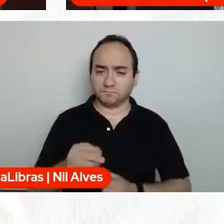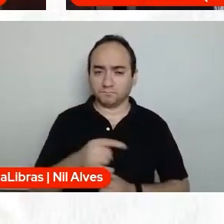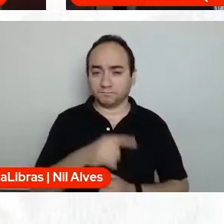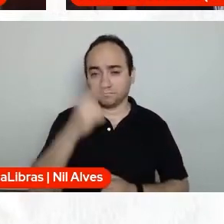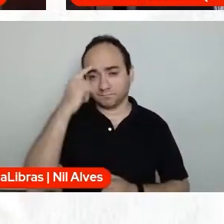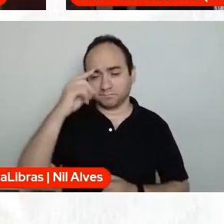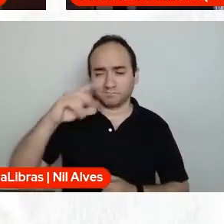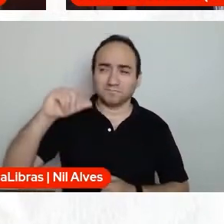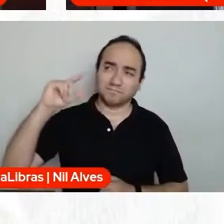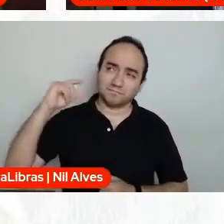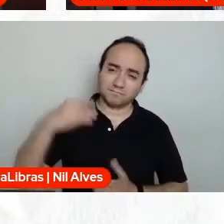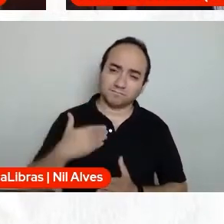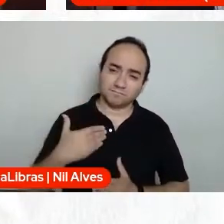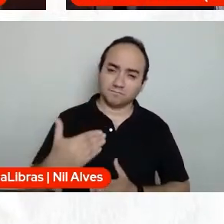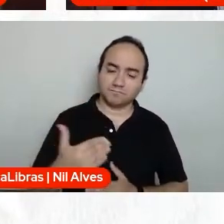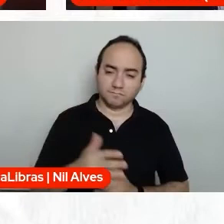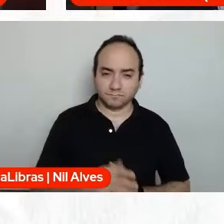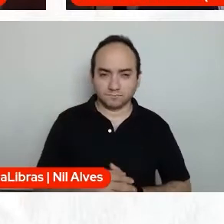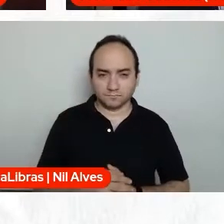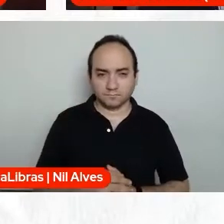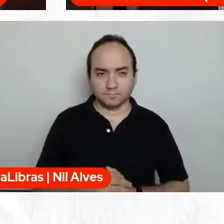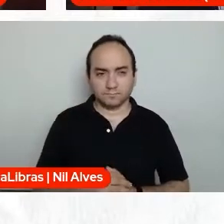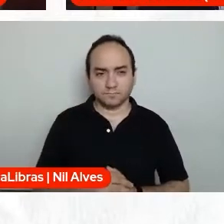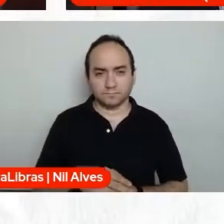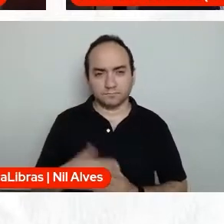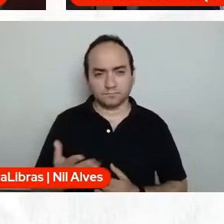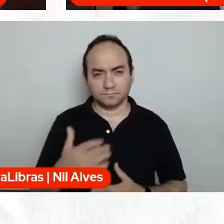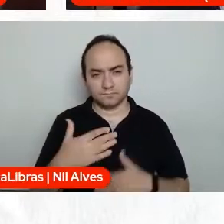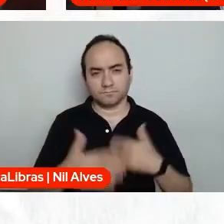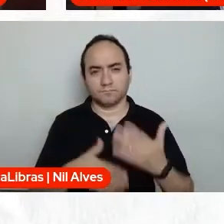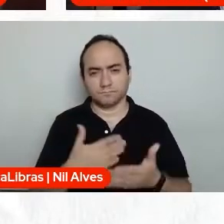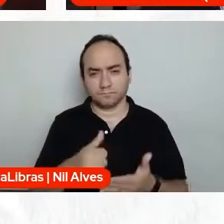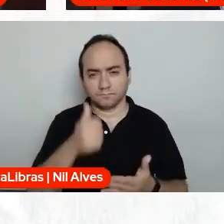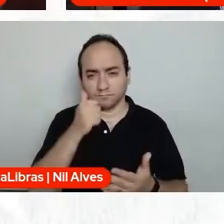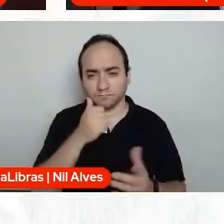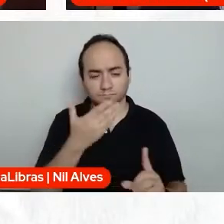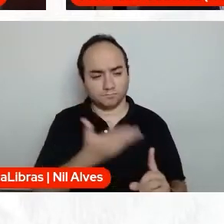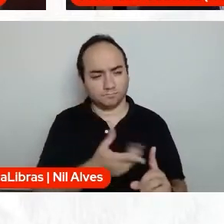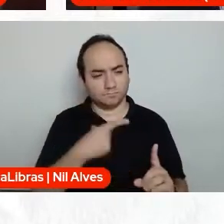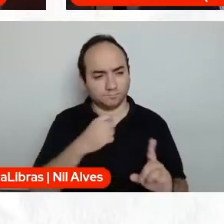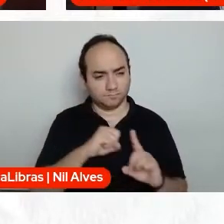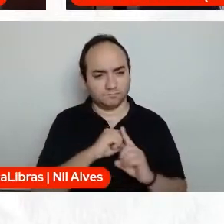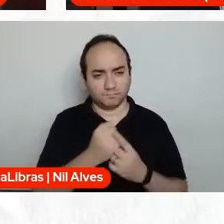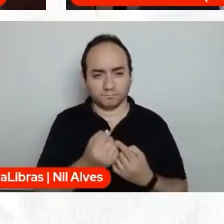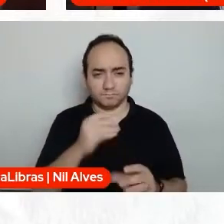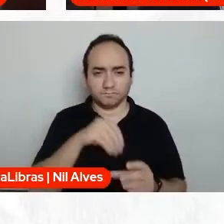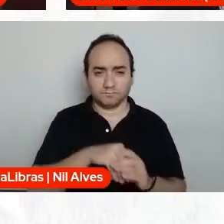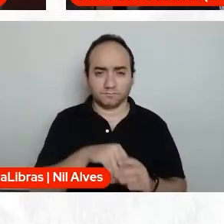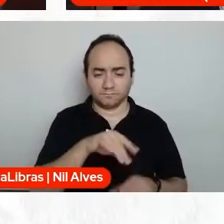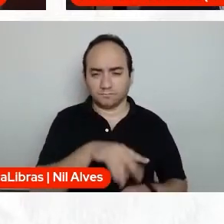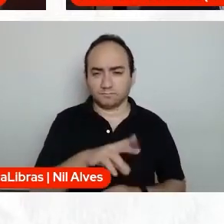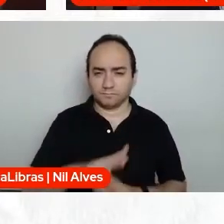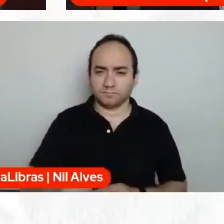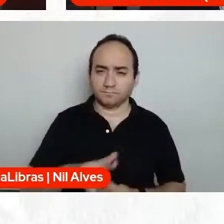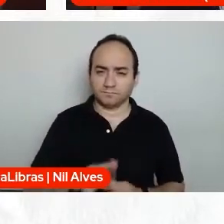sempre, né? Quando a gente vai, qual o papel da mulher na nossa sociedade e na outra sociedade? Então,